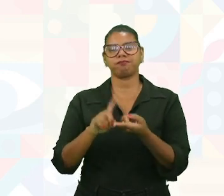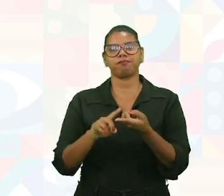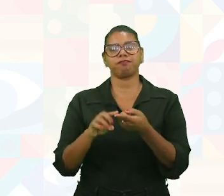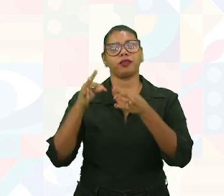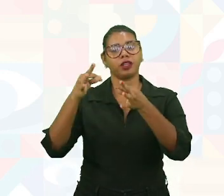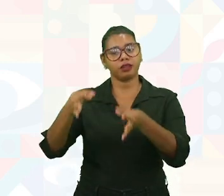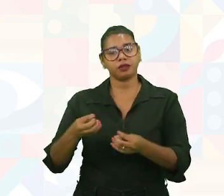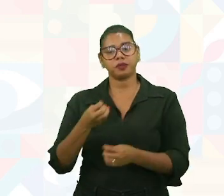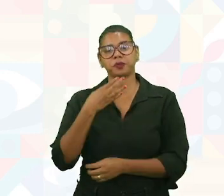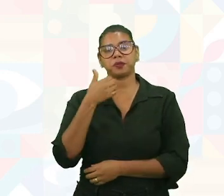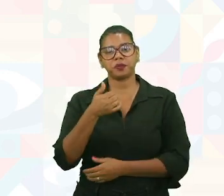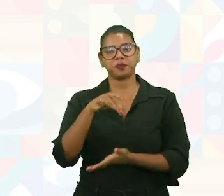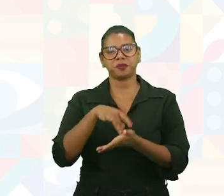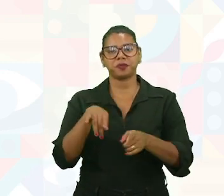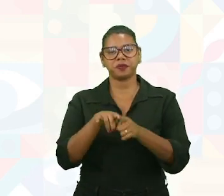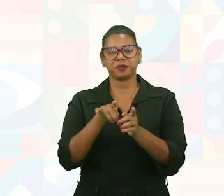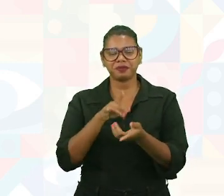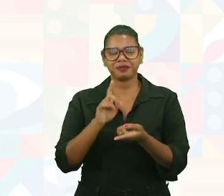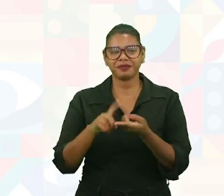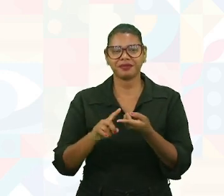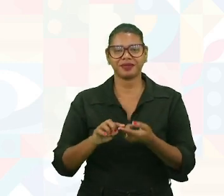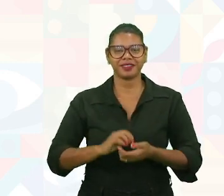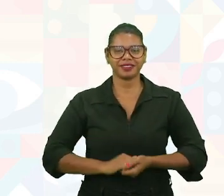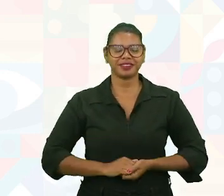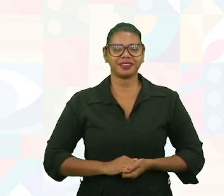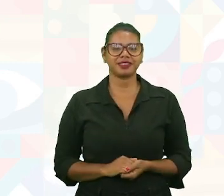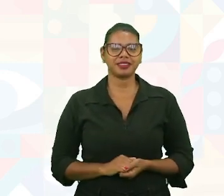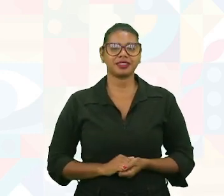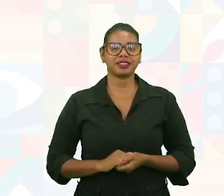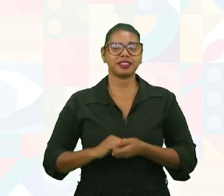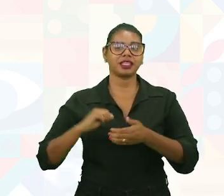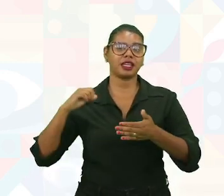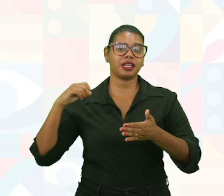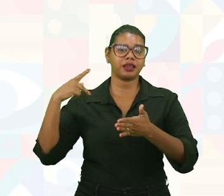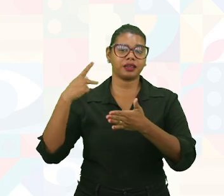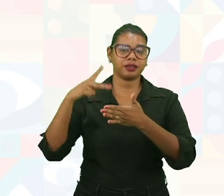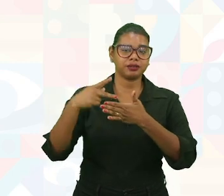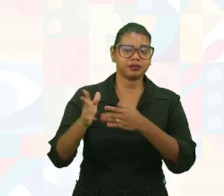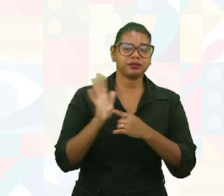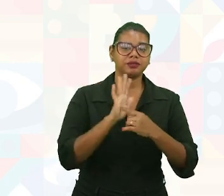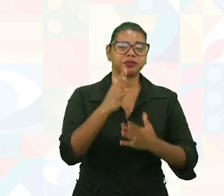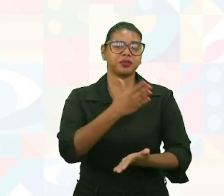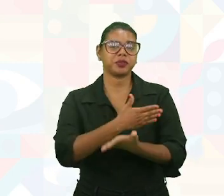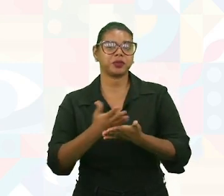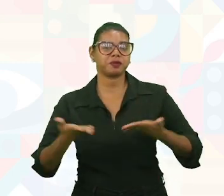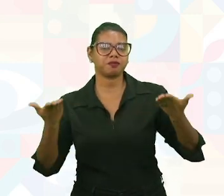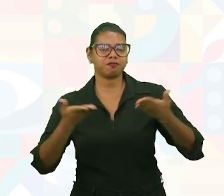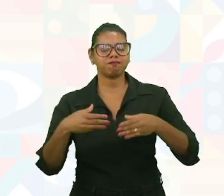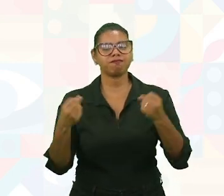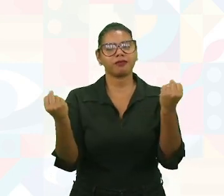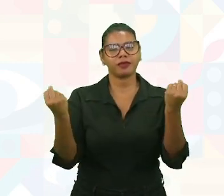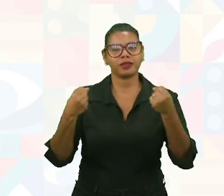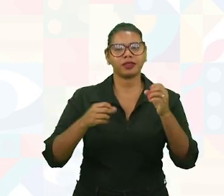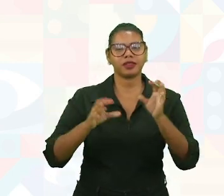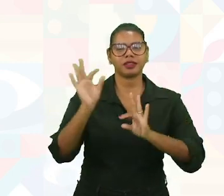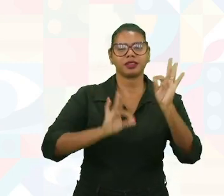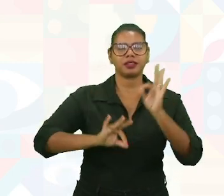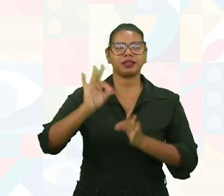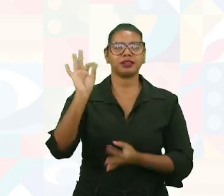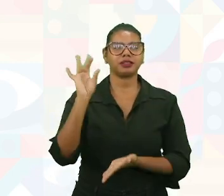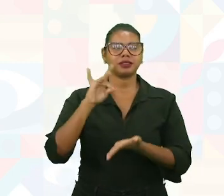bom tem um lado ruim. E aí, com o passar do tempo, começou a ser a necessidade de